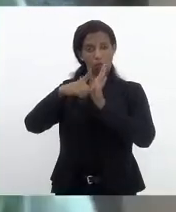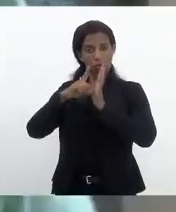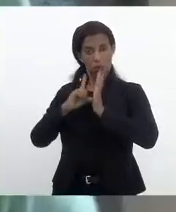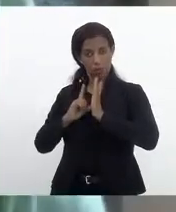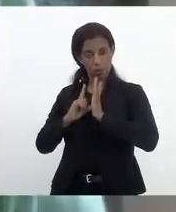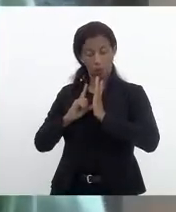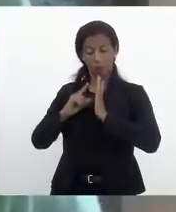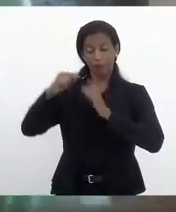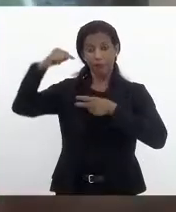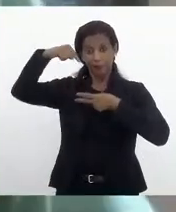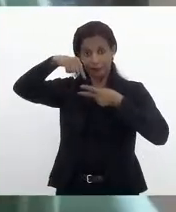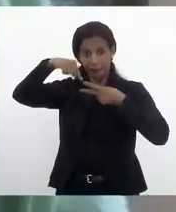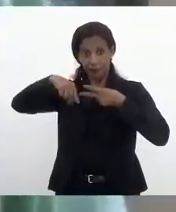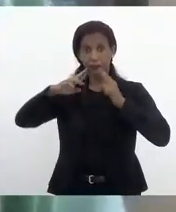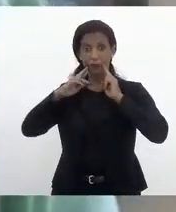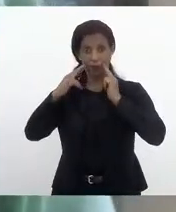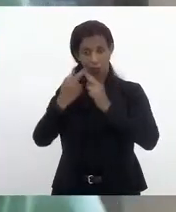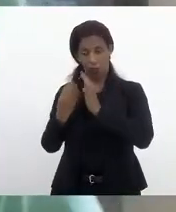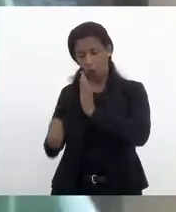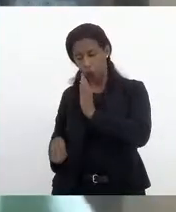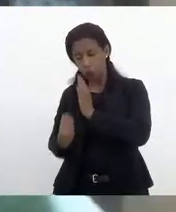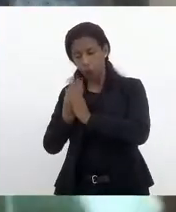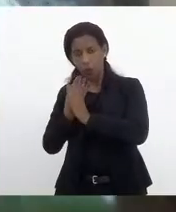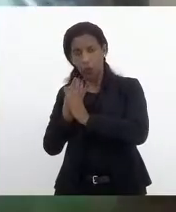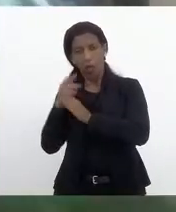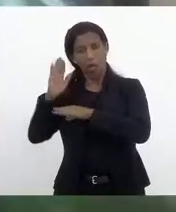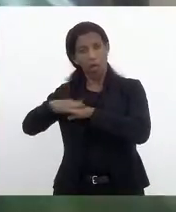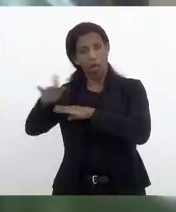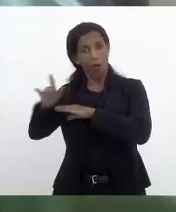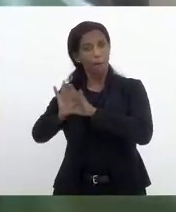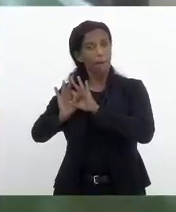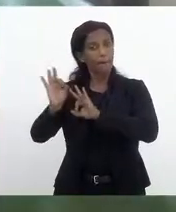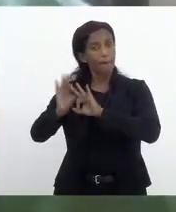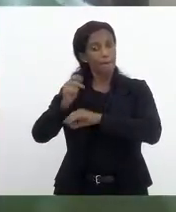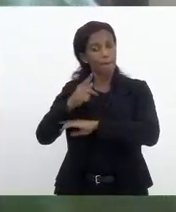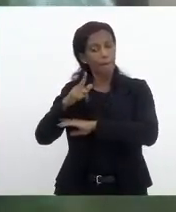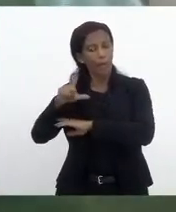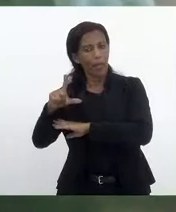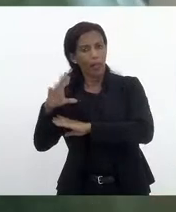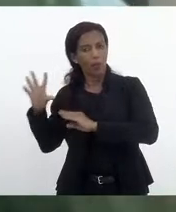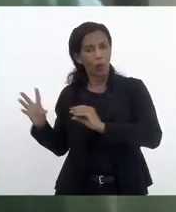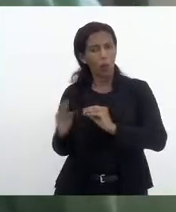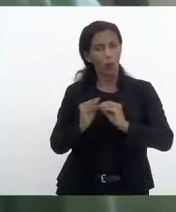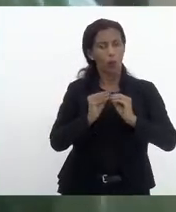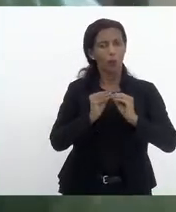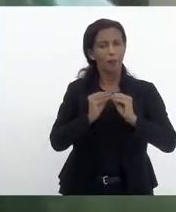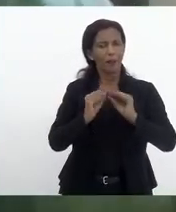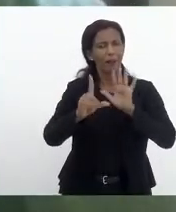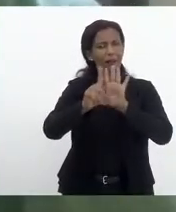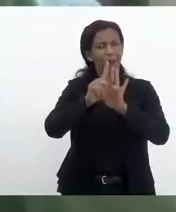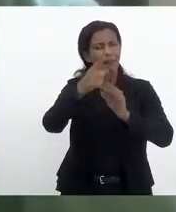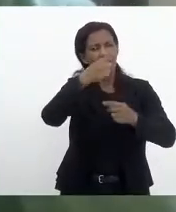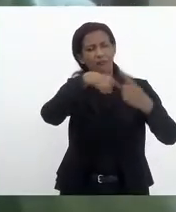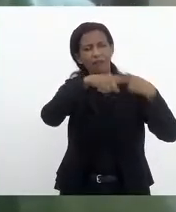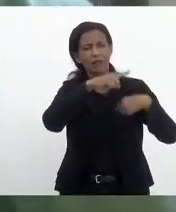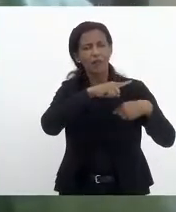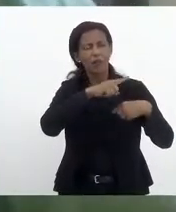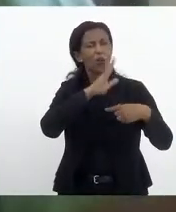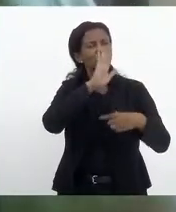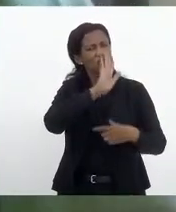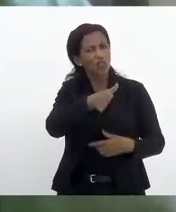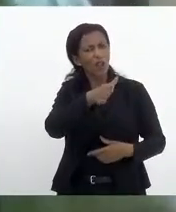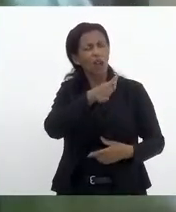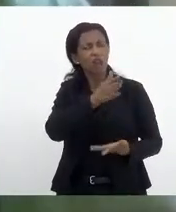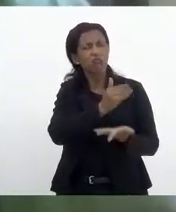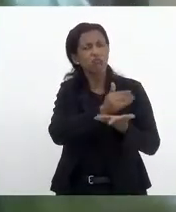dessas audiências que surgiu esse projeto de lei, que complementa uma lei anterior que está em vigor nossa,